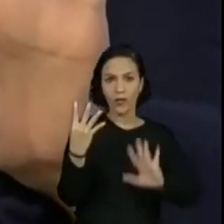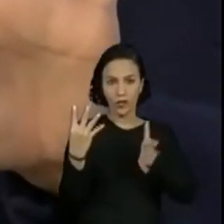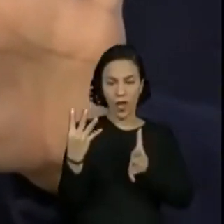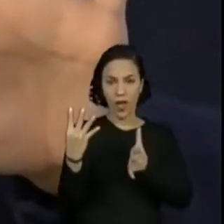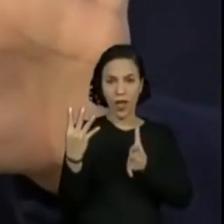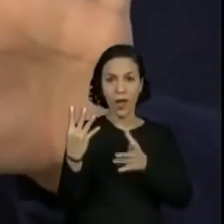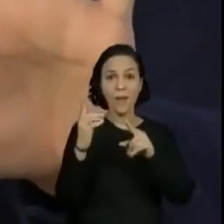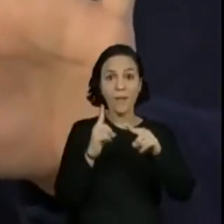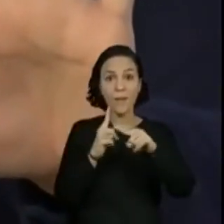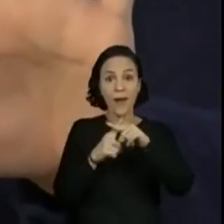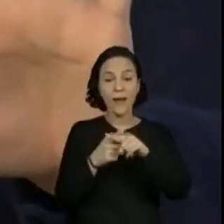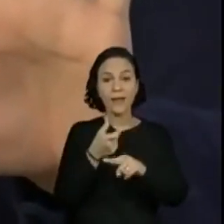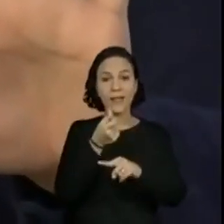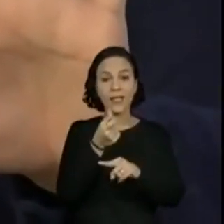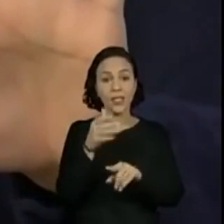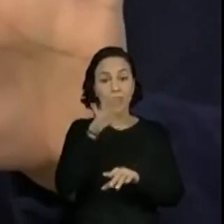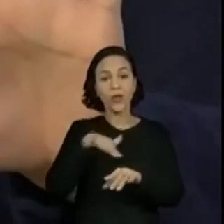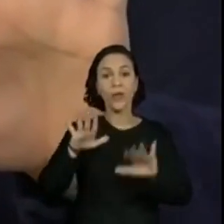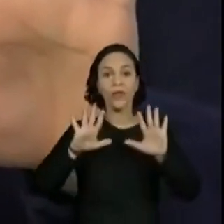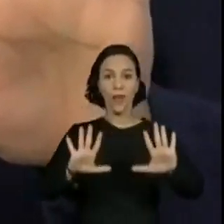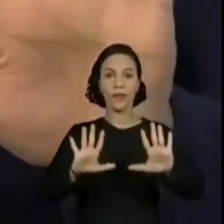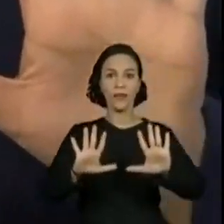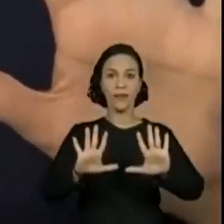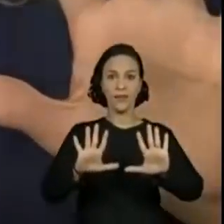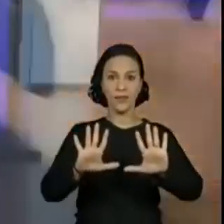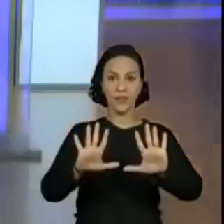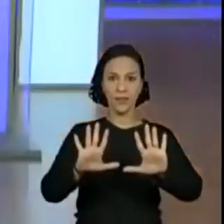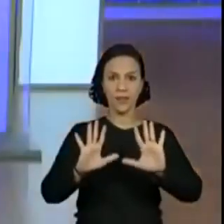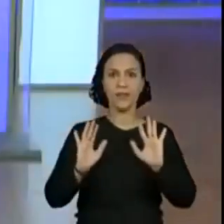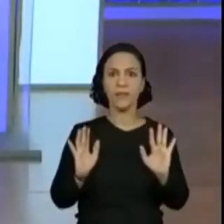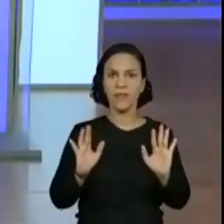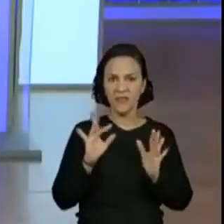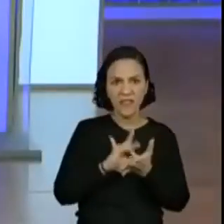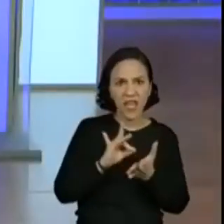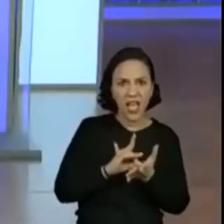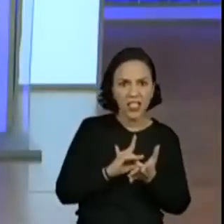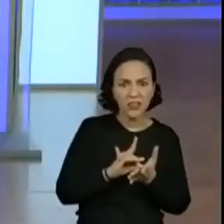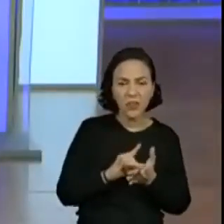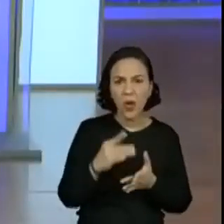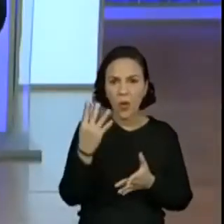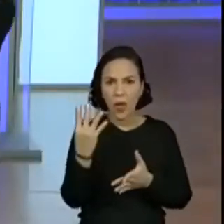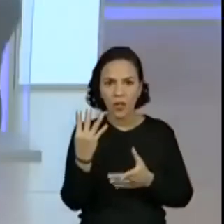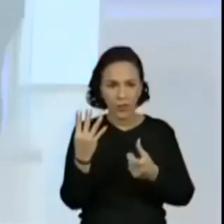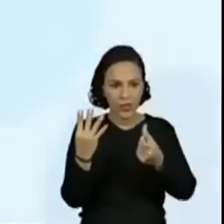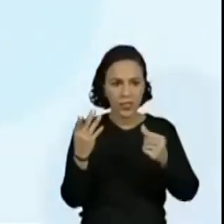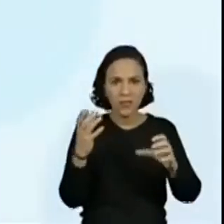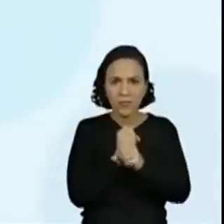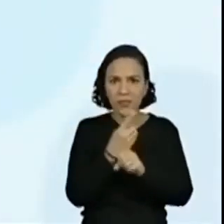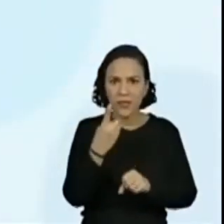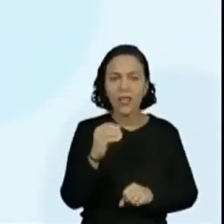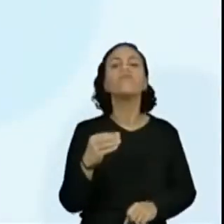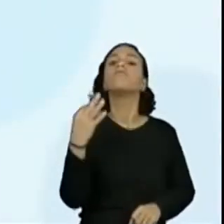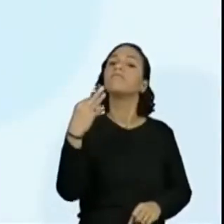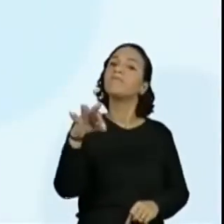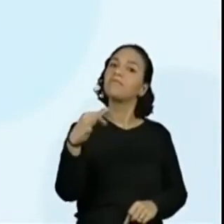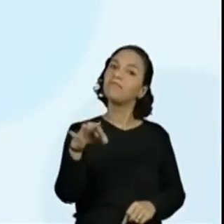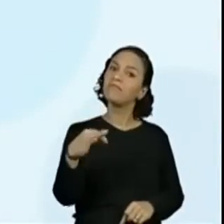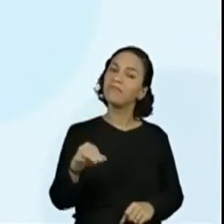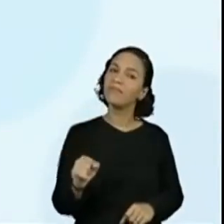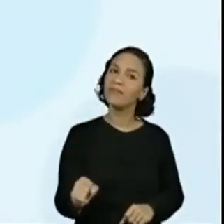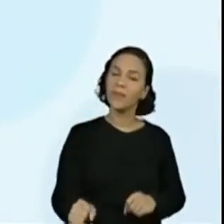formei 10 dedos. Então, é verdade. Certíssimo, ele acertou essa estratégia. Vamos mostrar lá, ó.